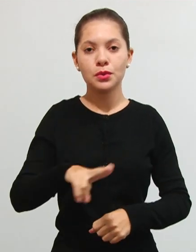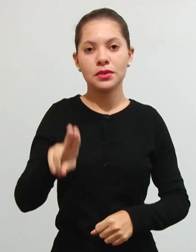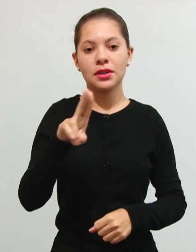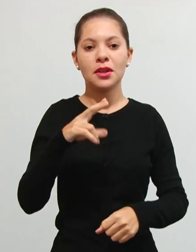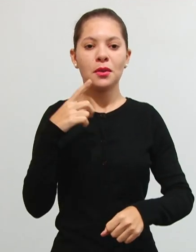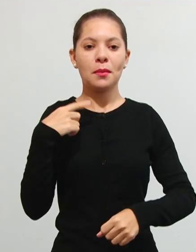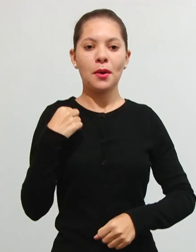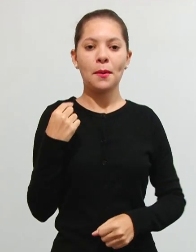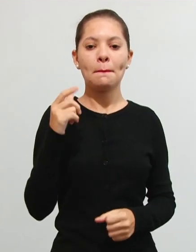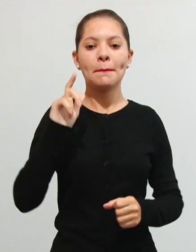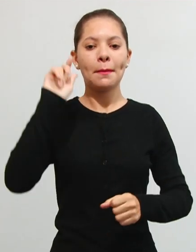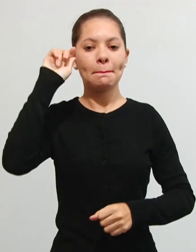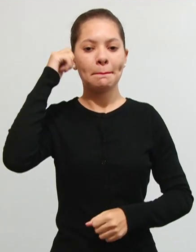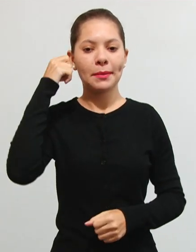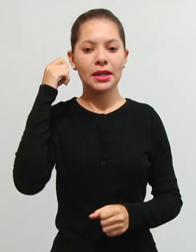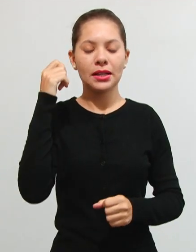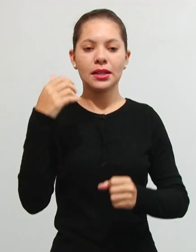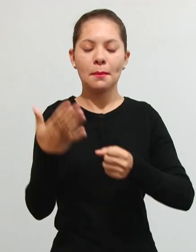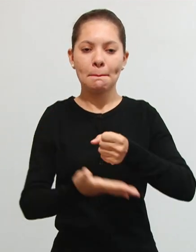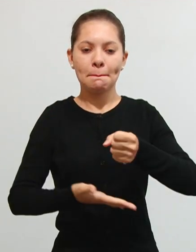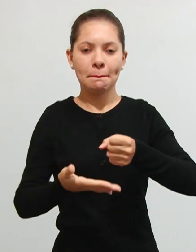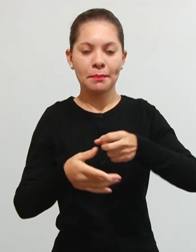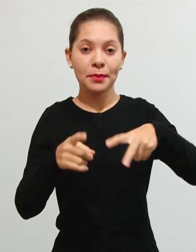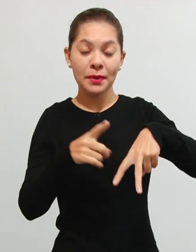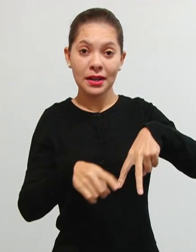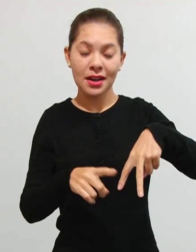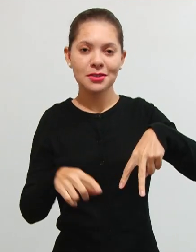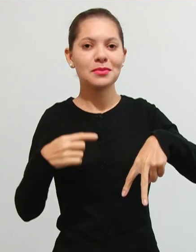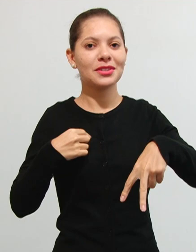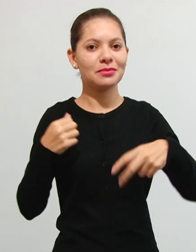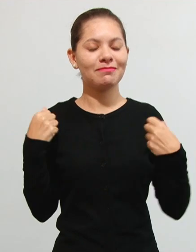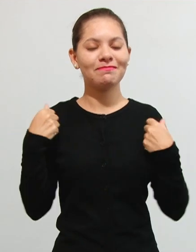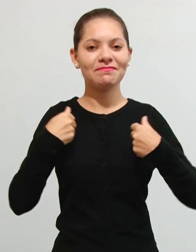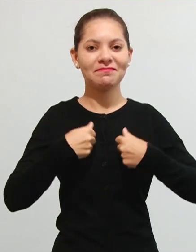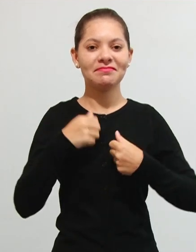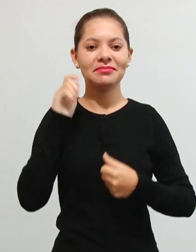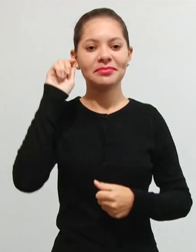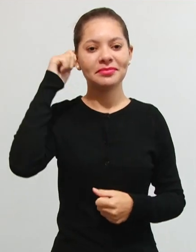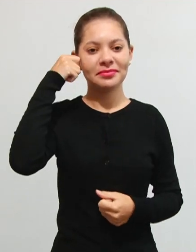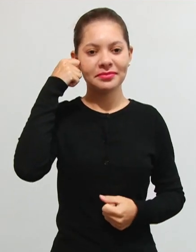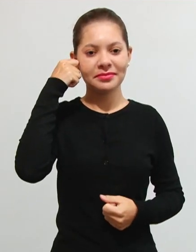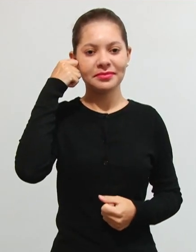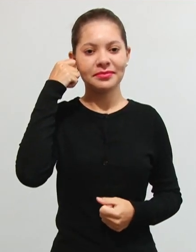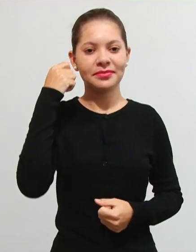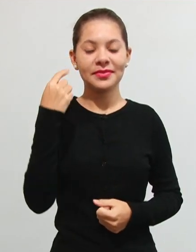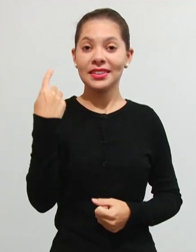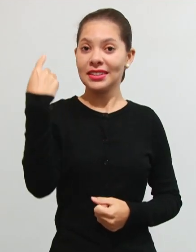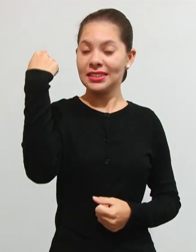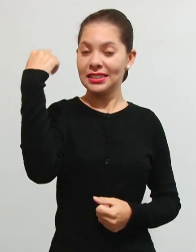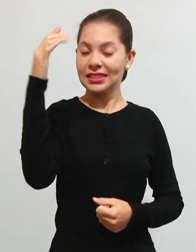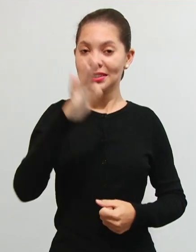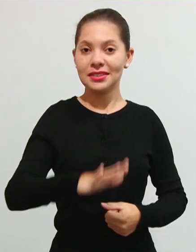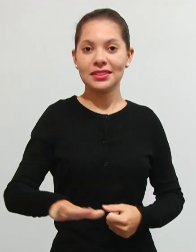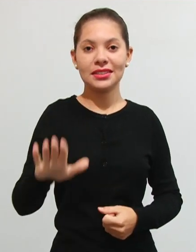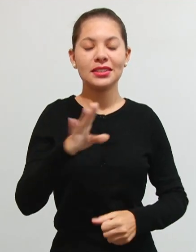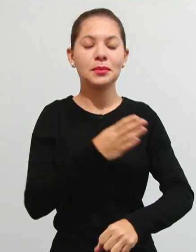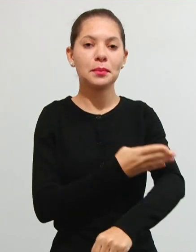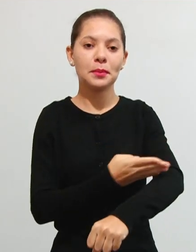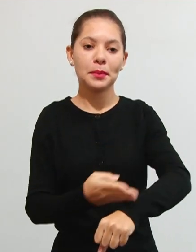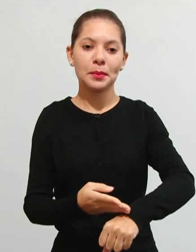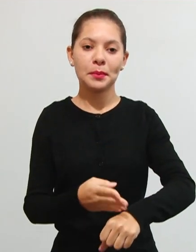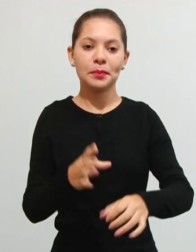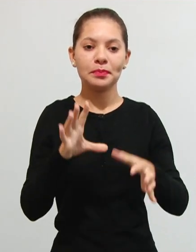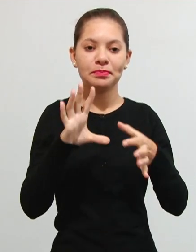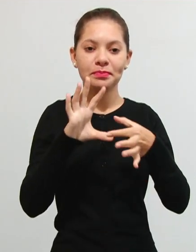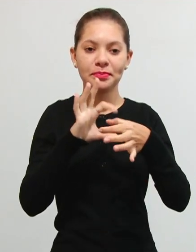roupa preta, basicamente composta por uma calça, uma camisa e um terninho na cor preta. Aqui atrás de mim tem uma parede branca com uma